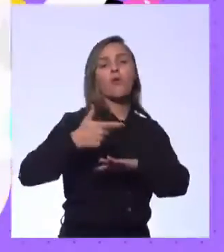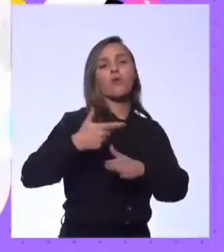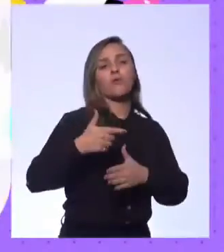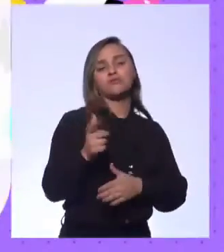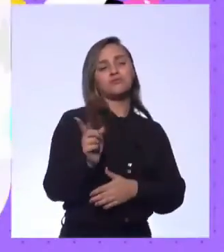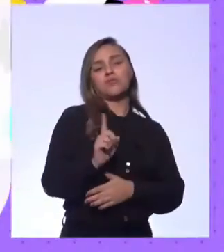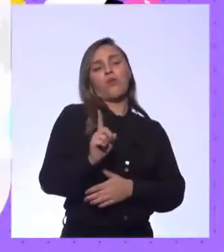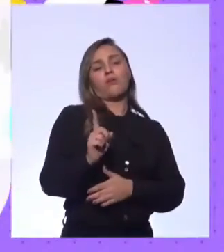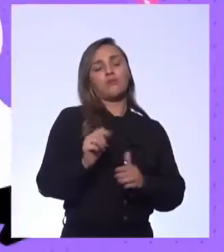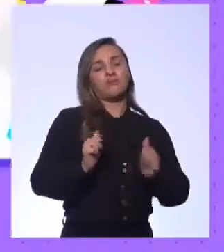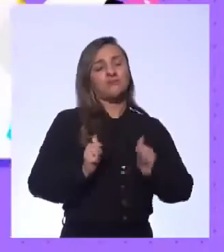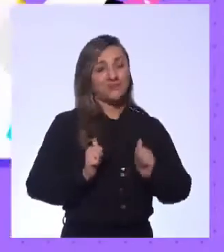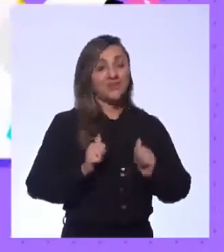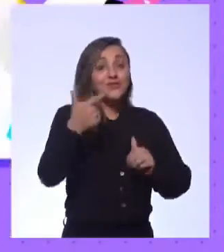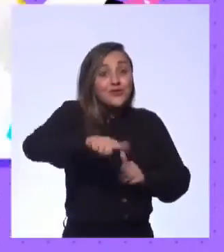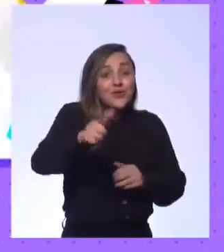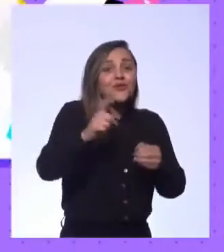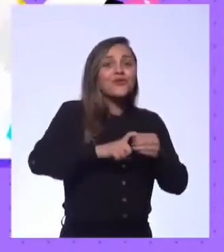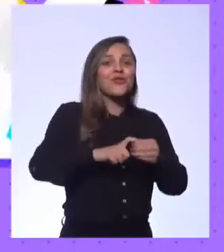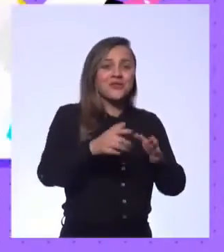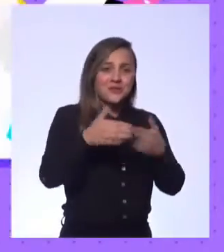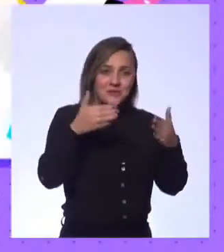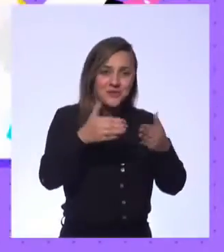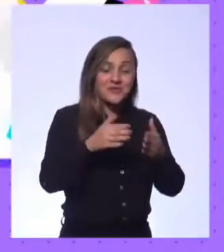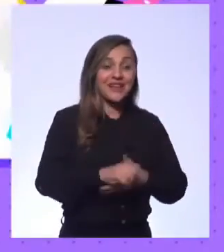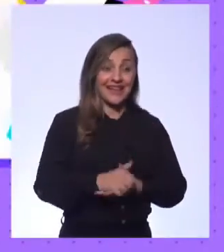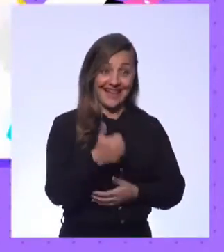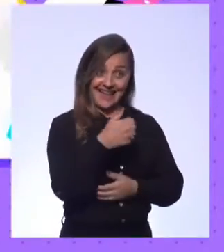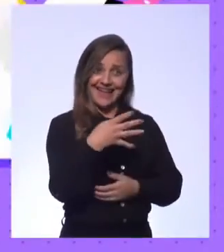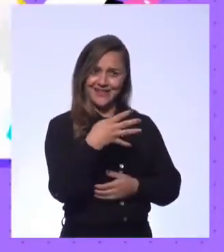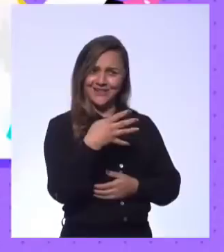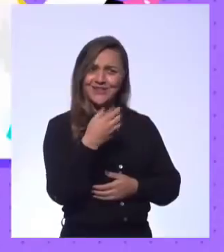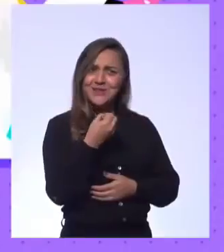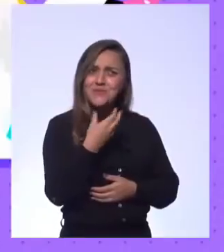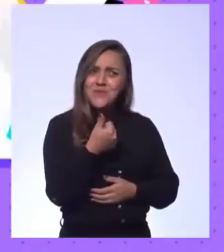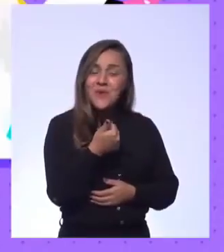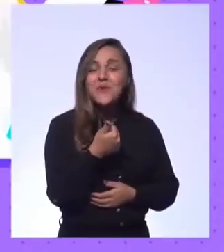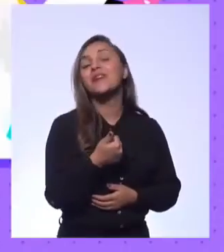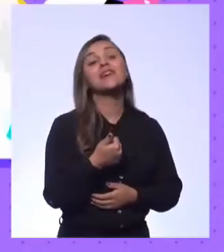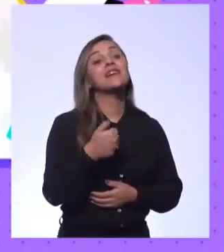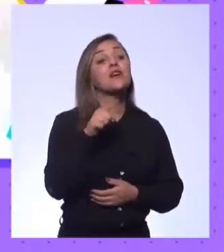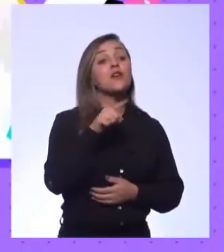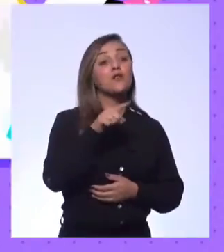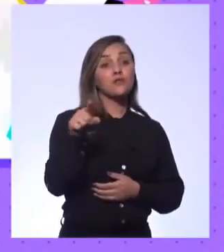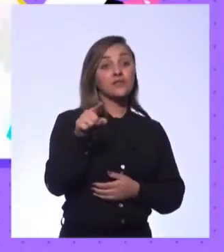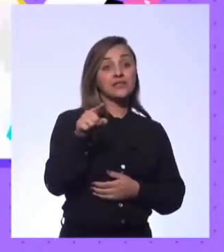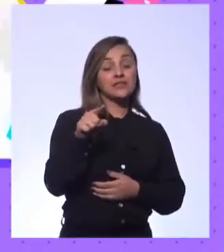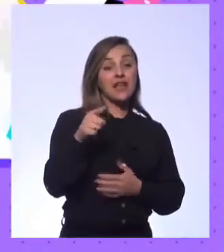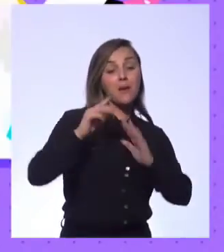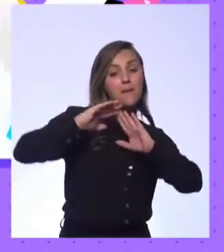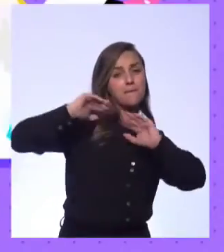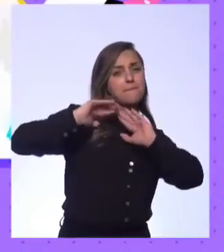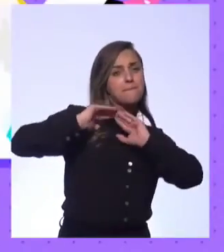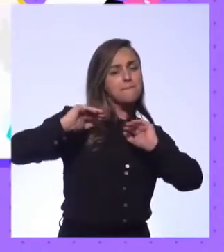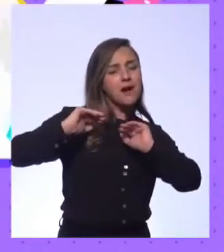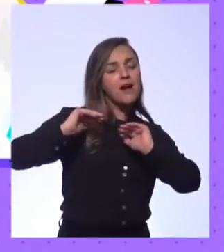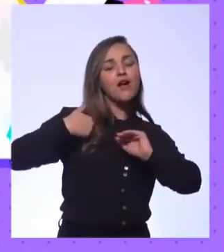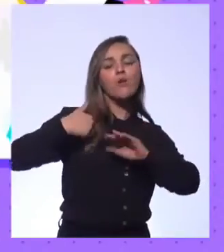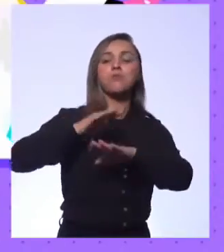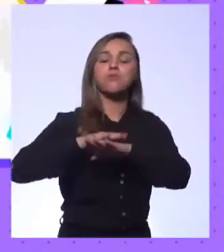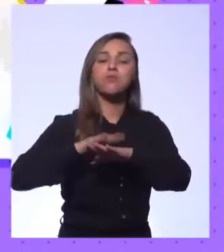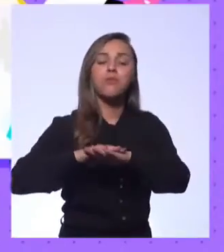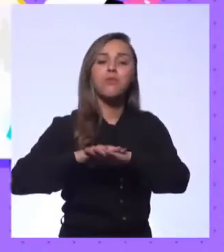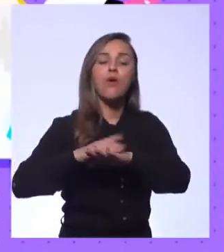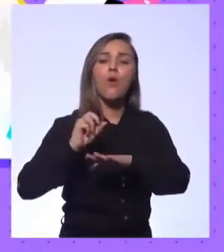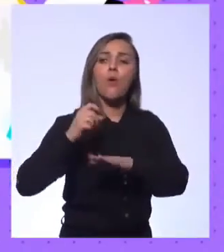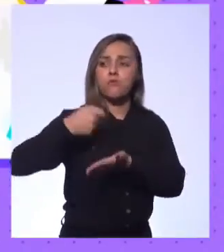é para pensar, não, volta lá, por favor. Volta, não tem problema. Essa quatorze é para mim. Você faz coisas antes de ser solicitado ou antes